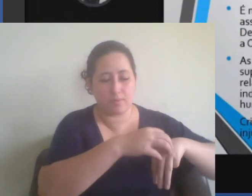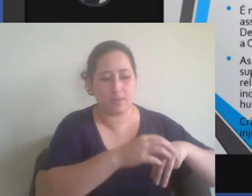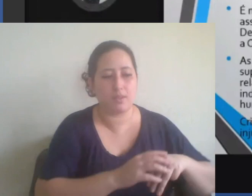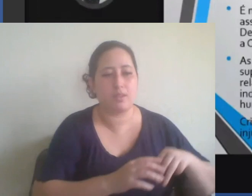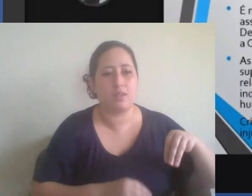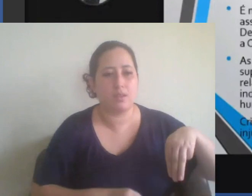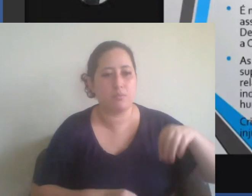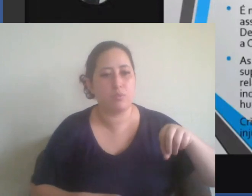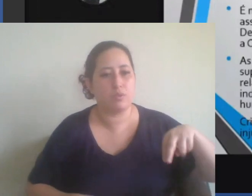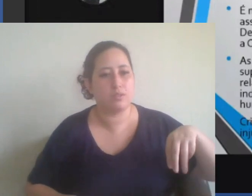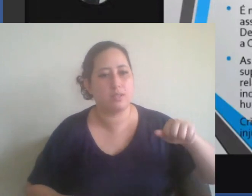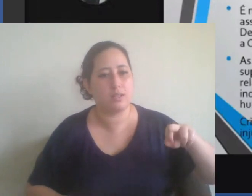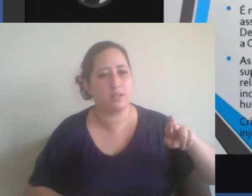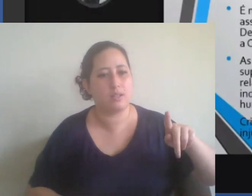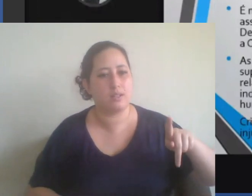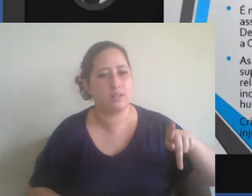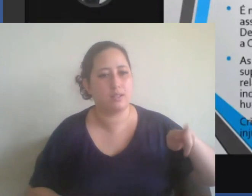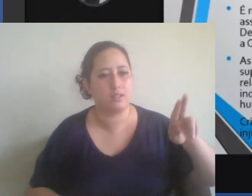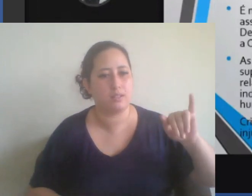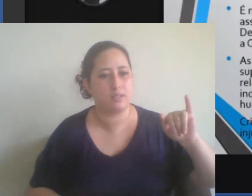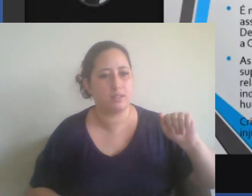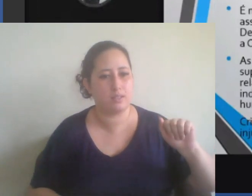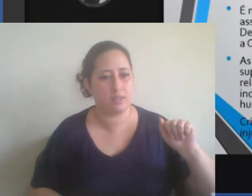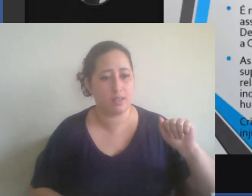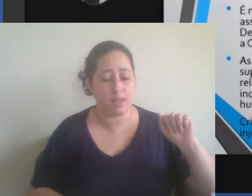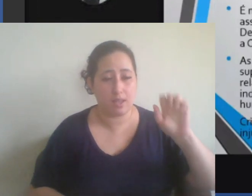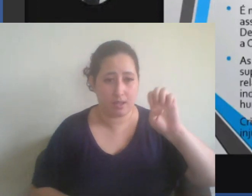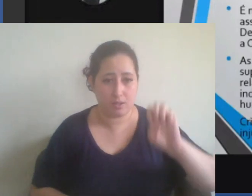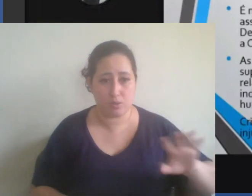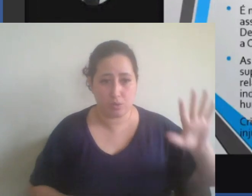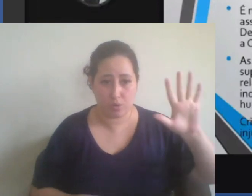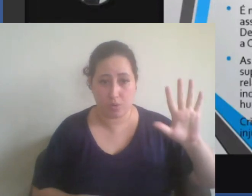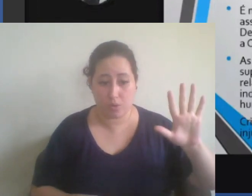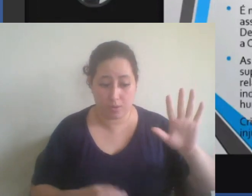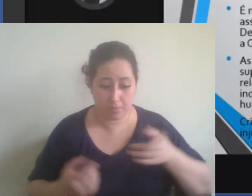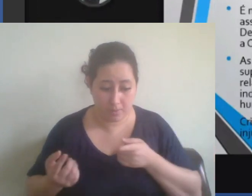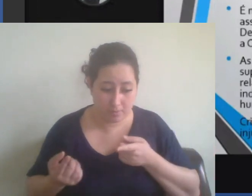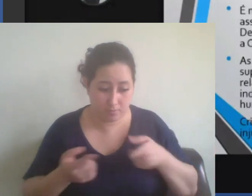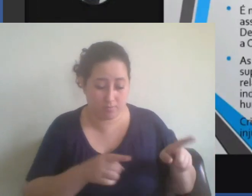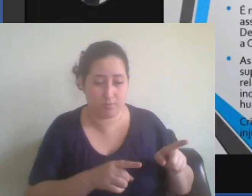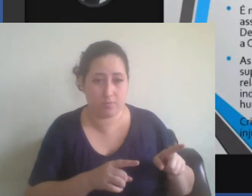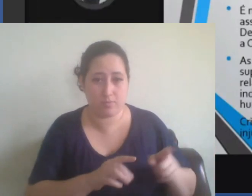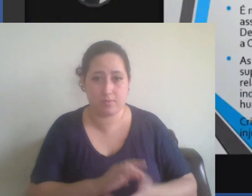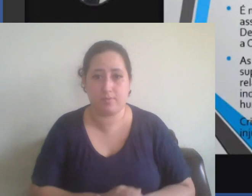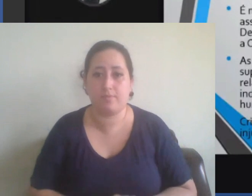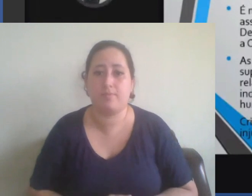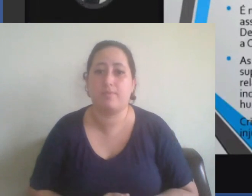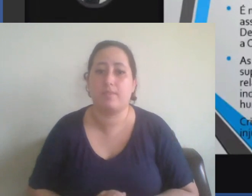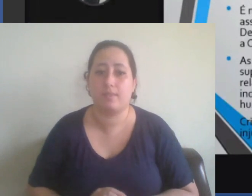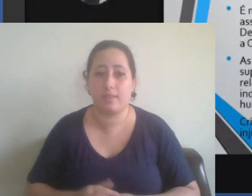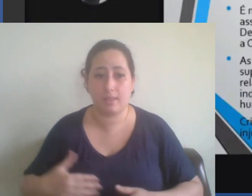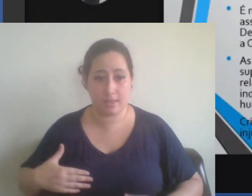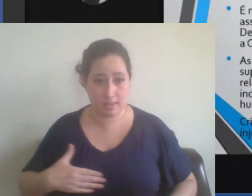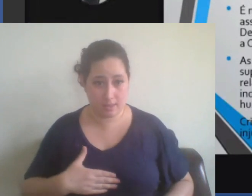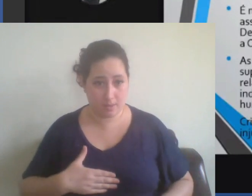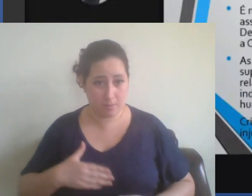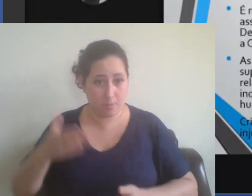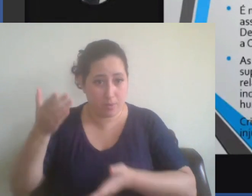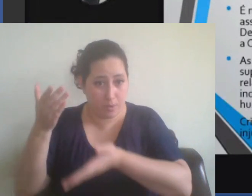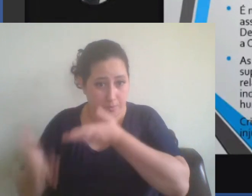Por isso, então, na derrota de Napoleão, eles criam o Congresso de Viena